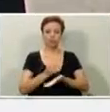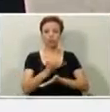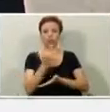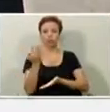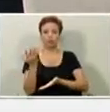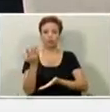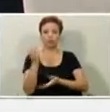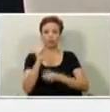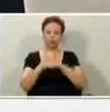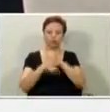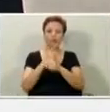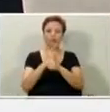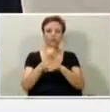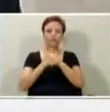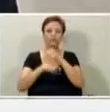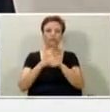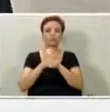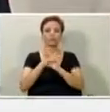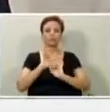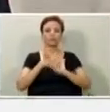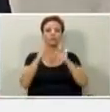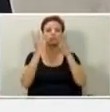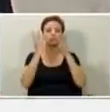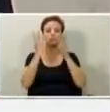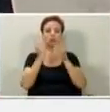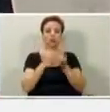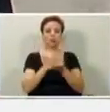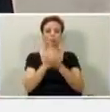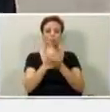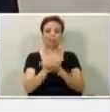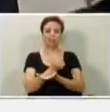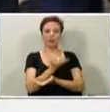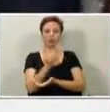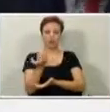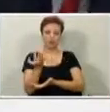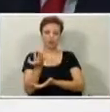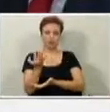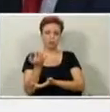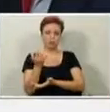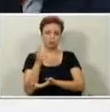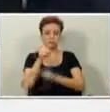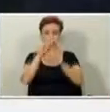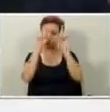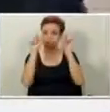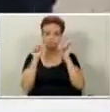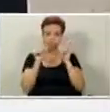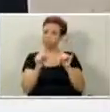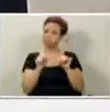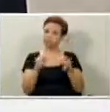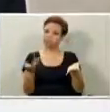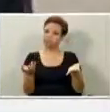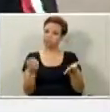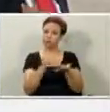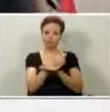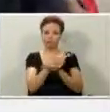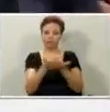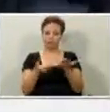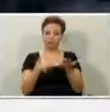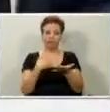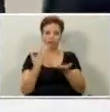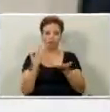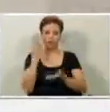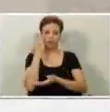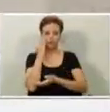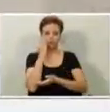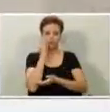anos para fazer esses eventos? Então, tem várias dúvidas aí, que eu, inclusive, gostaria de saber